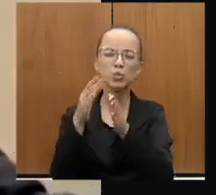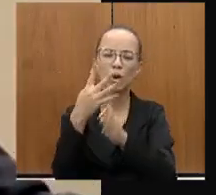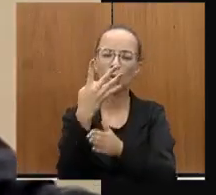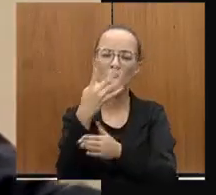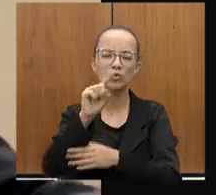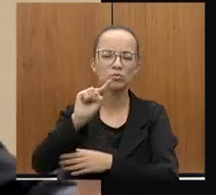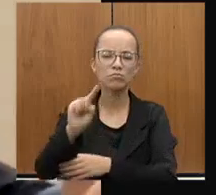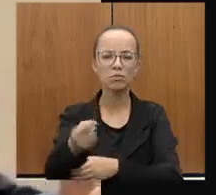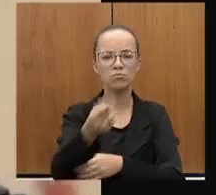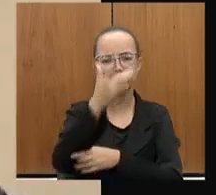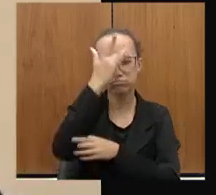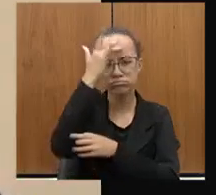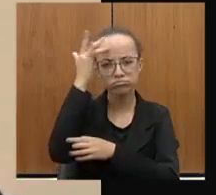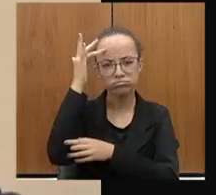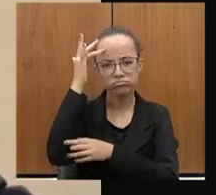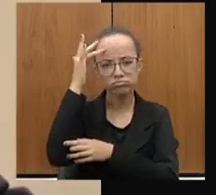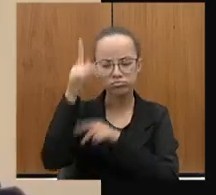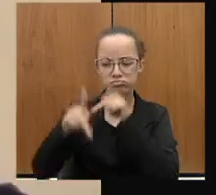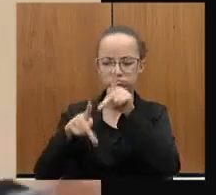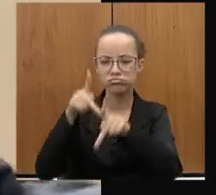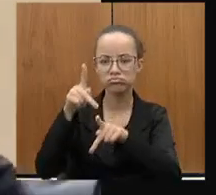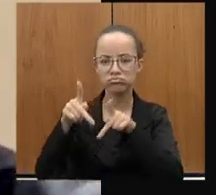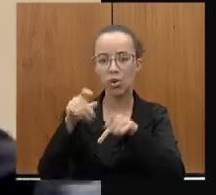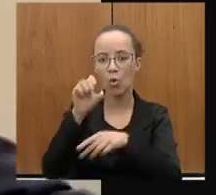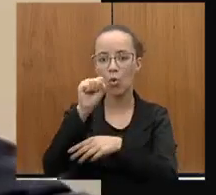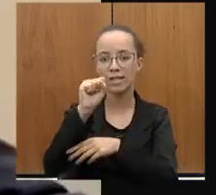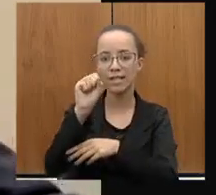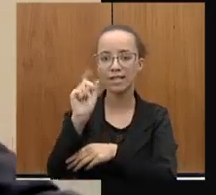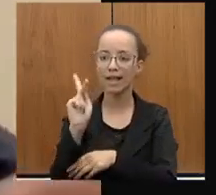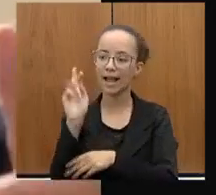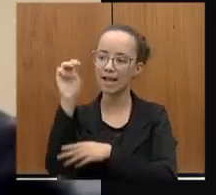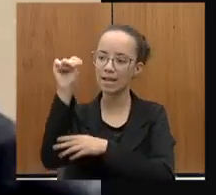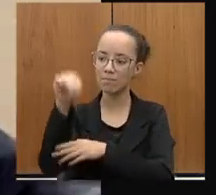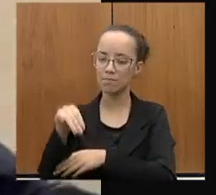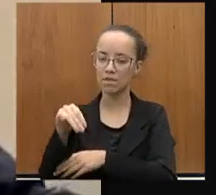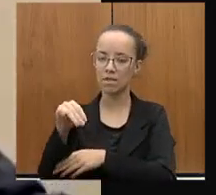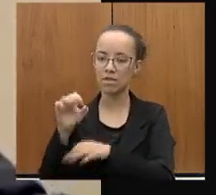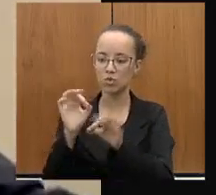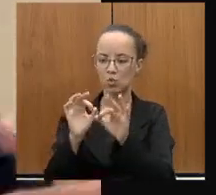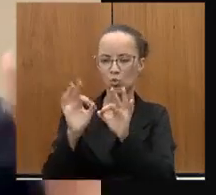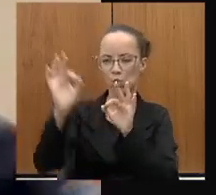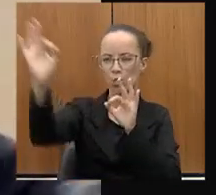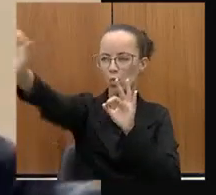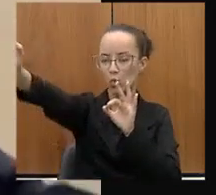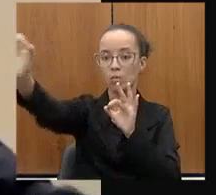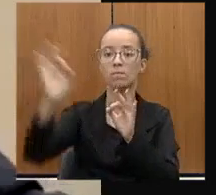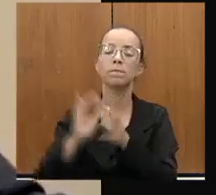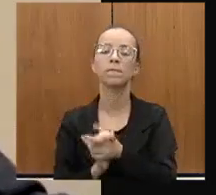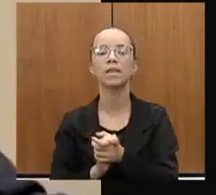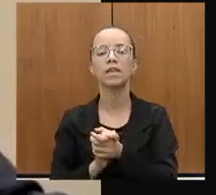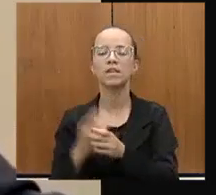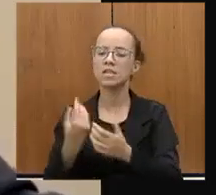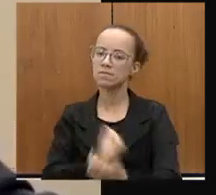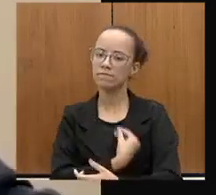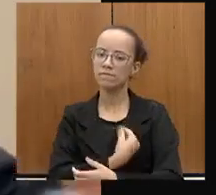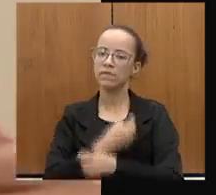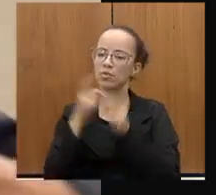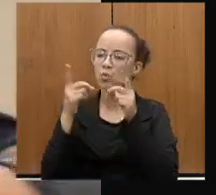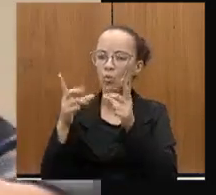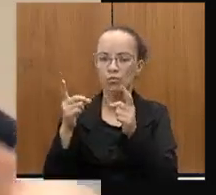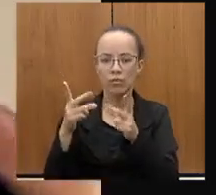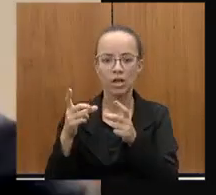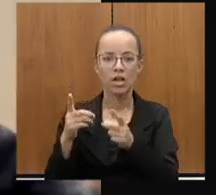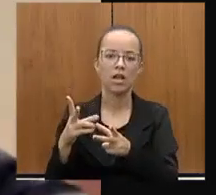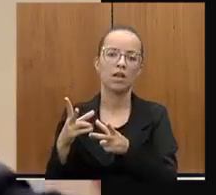mil habitantes, que está 80 quilômetros aqui da capital, que vive exclusivamente do comércio local, que vive